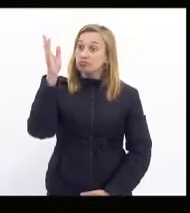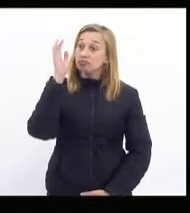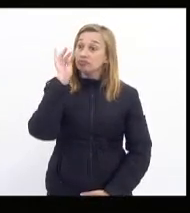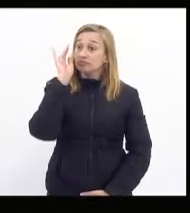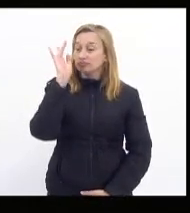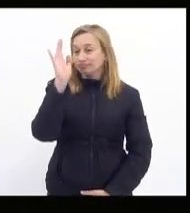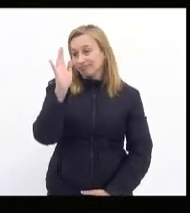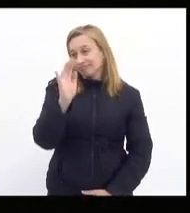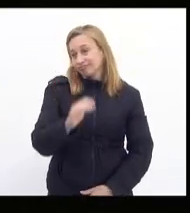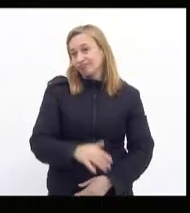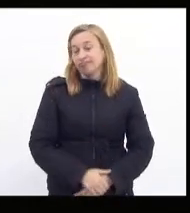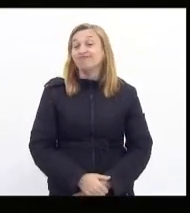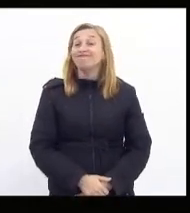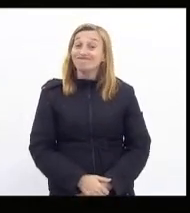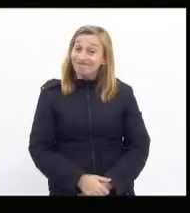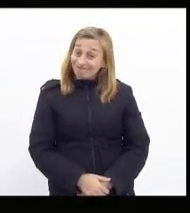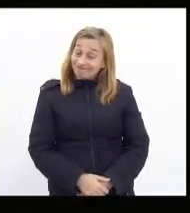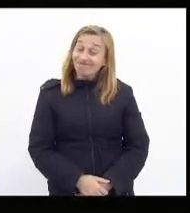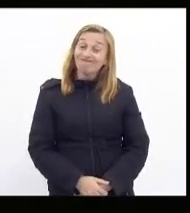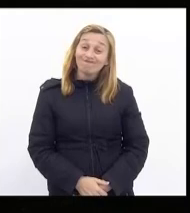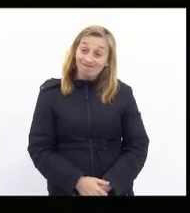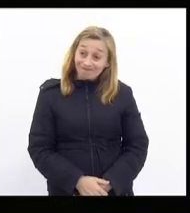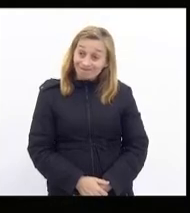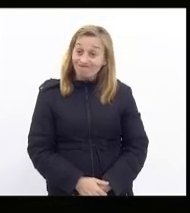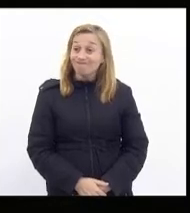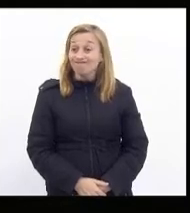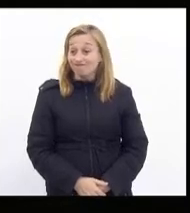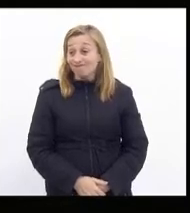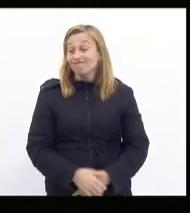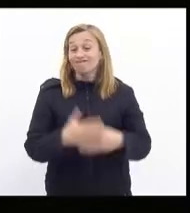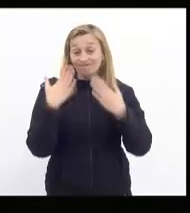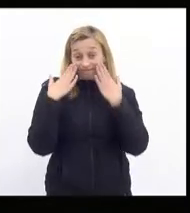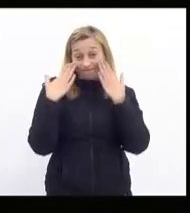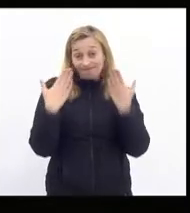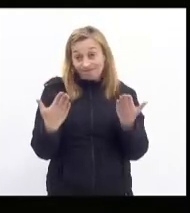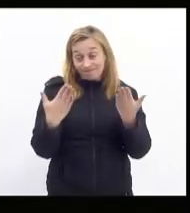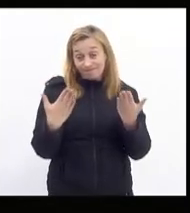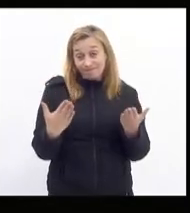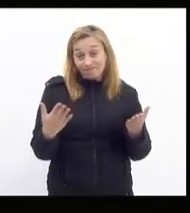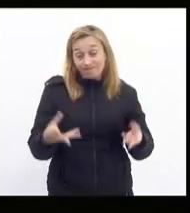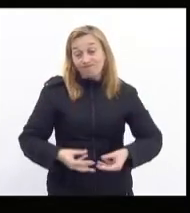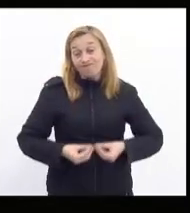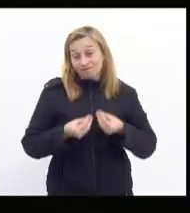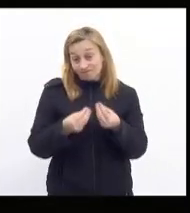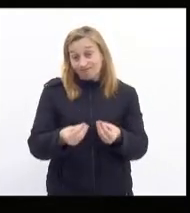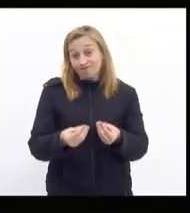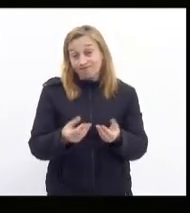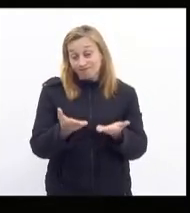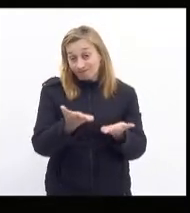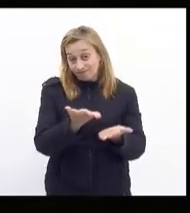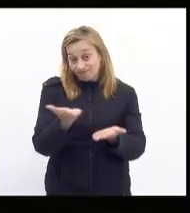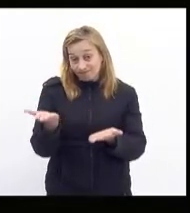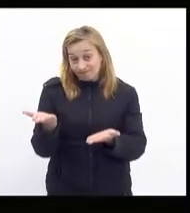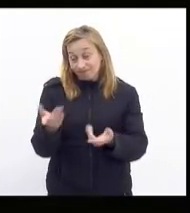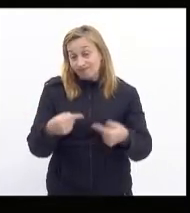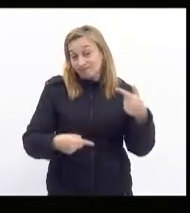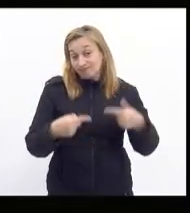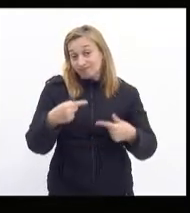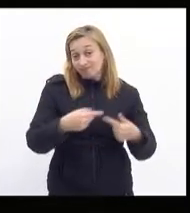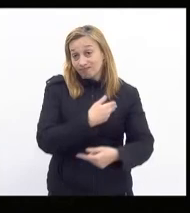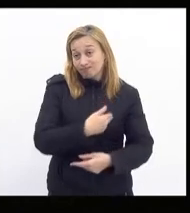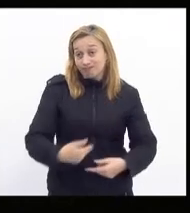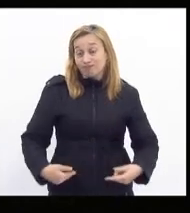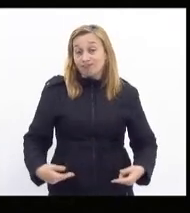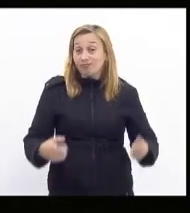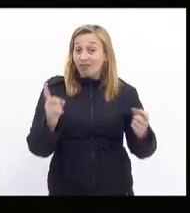sonho porque o que apresenta o que é entregue para ele como política pública